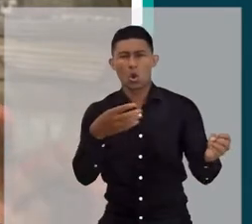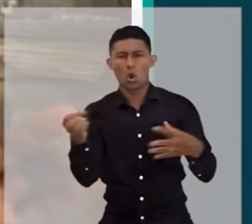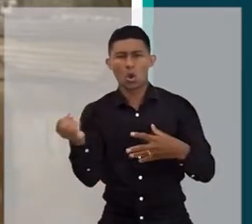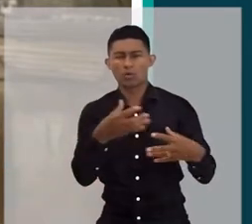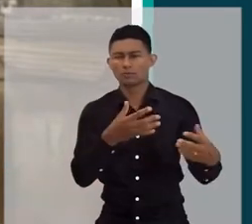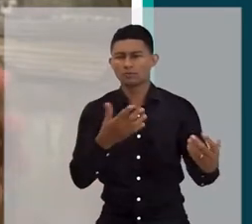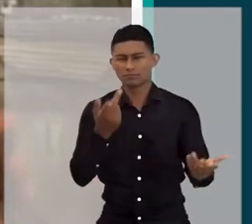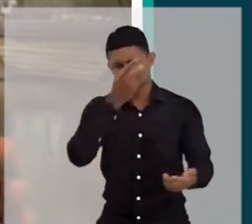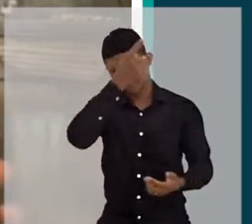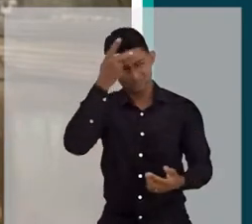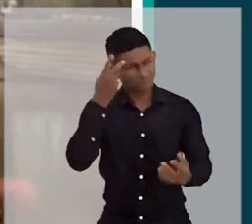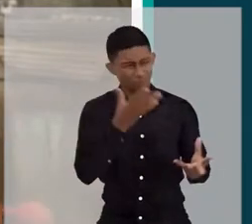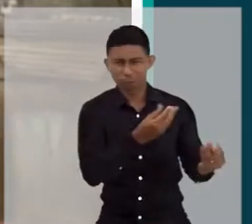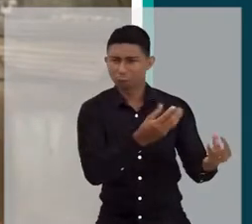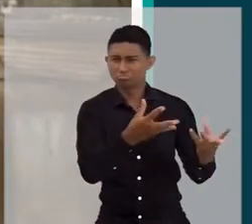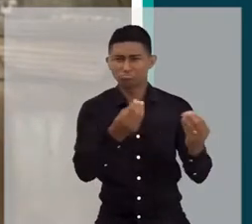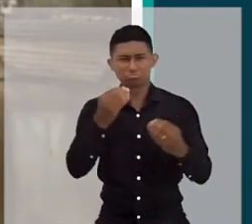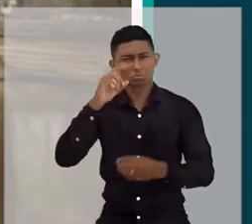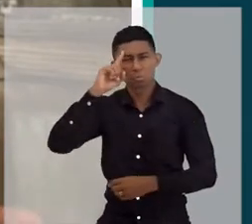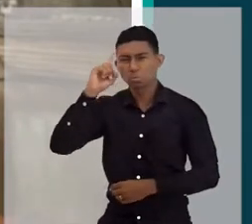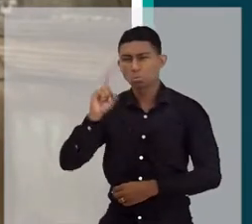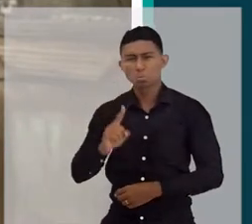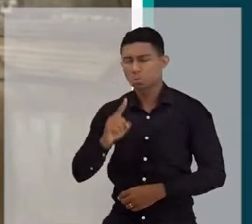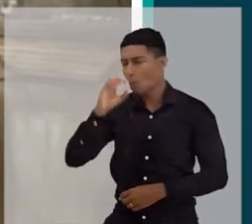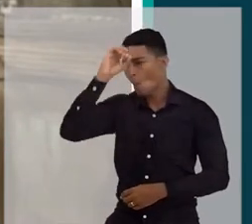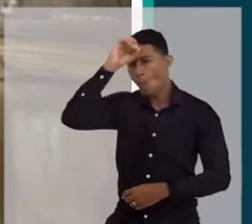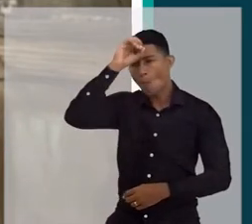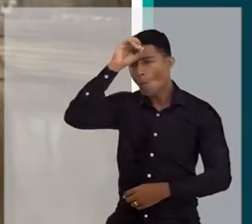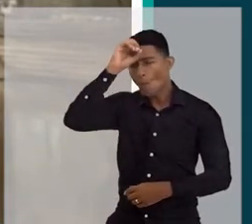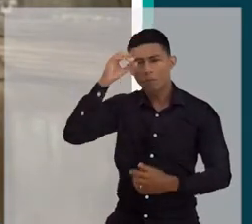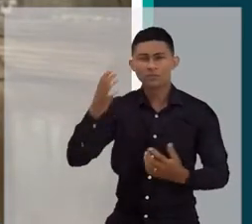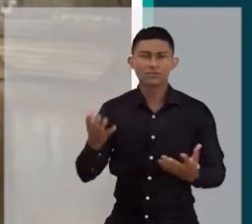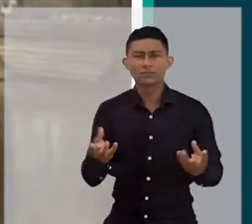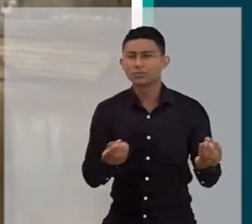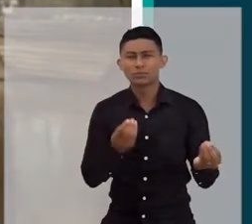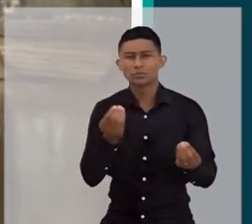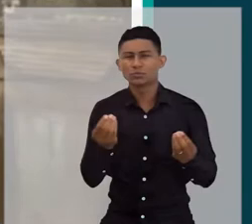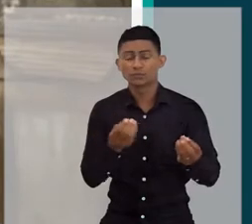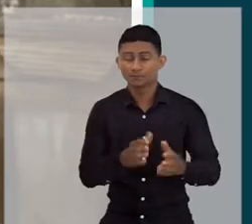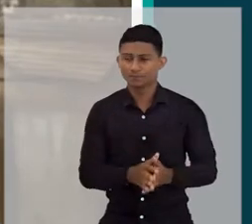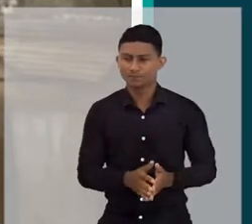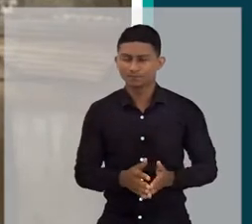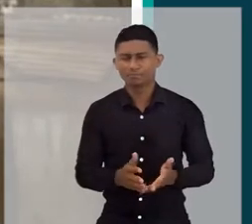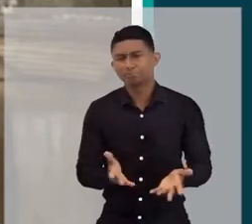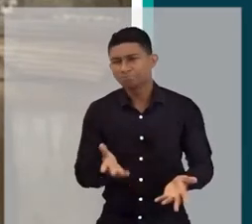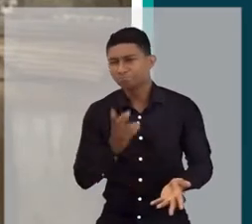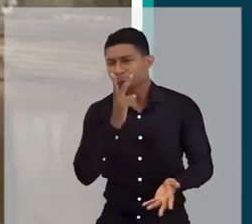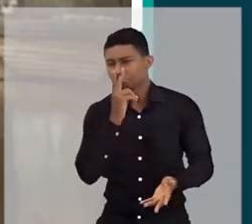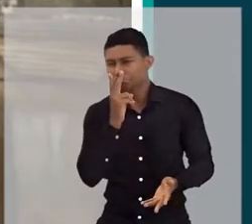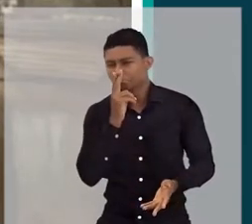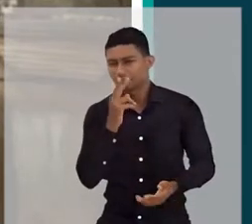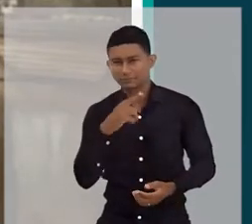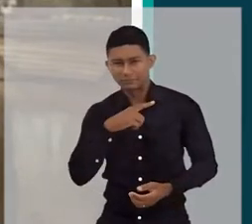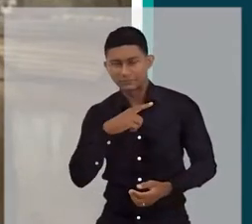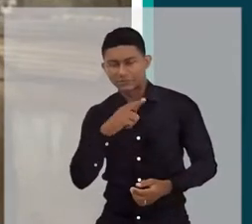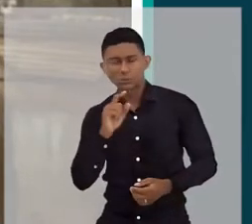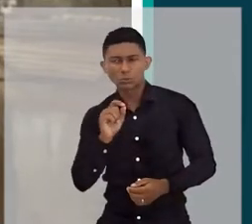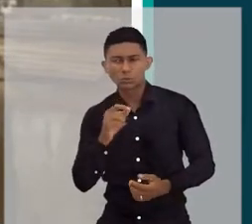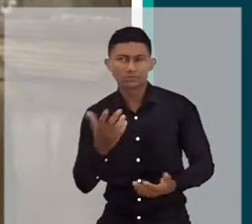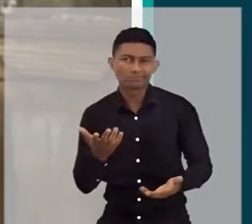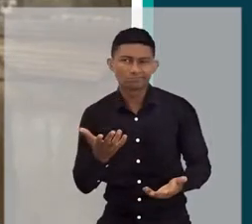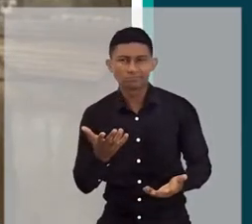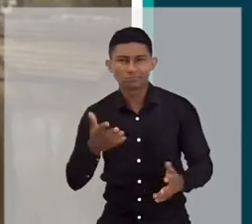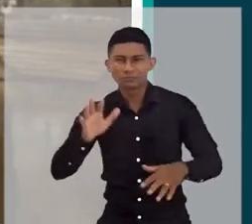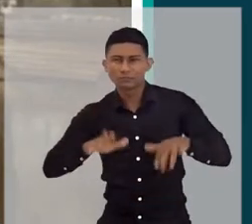Então, muita gente ainda não entende muito bem como funciona. Eu acho que, me parece que tem aí ainda um